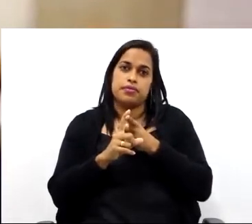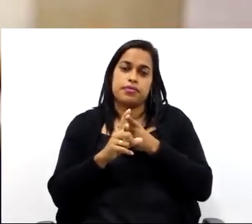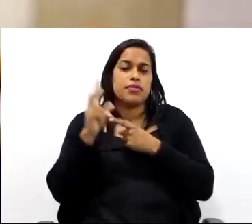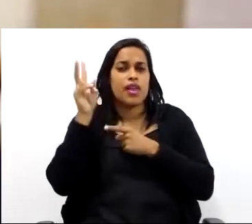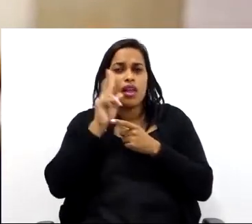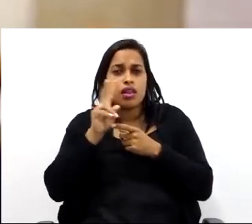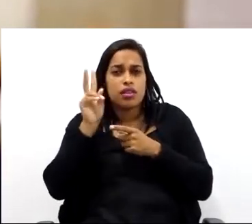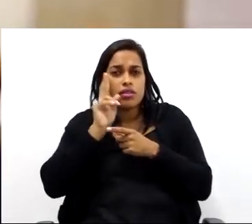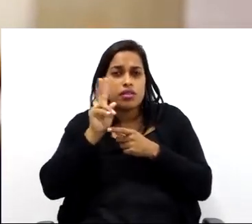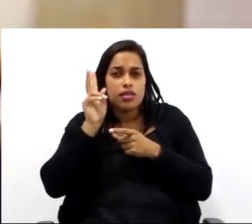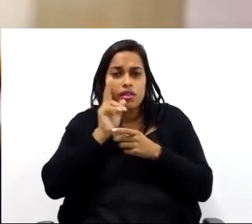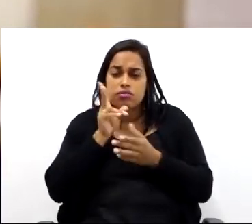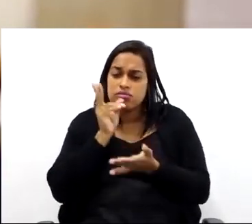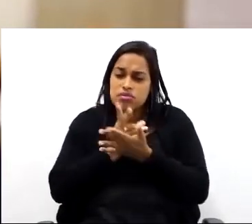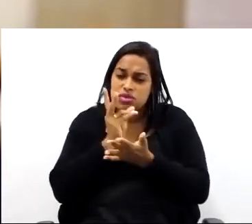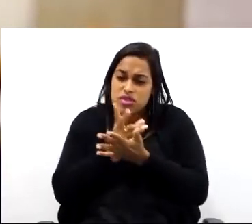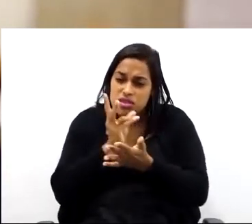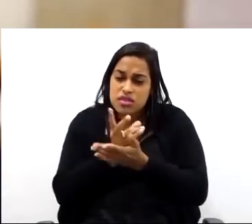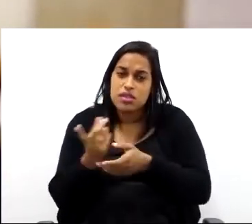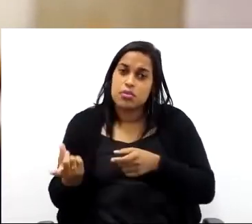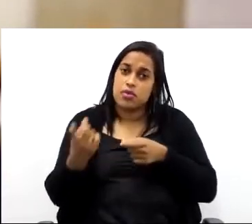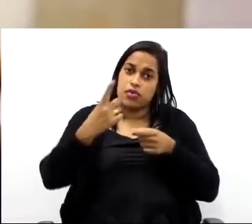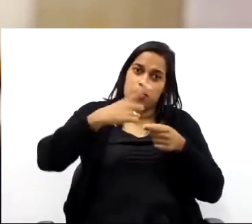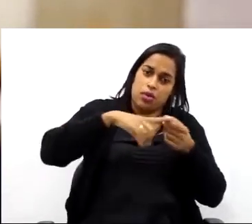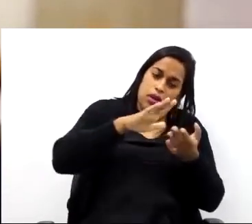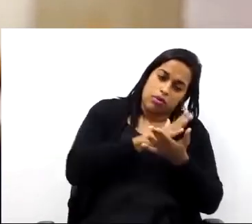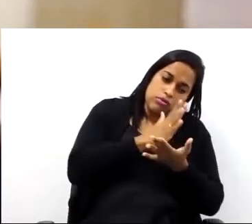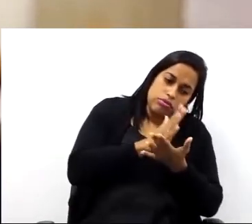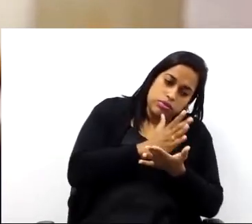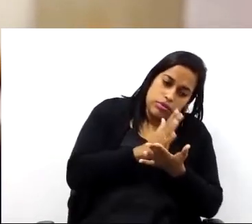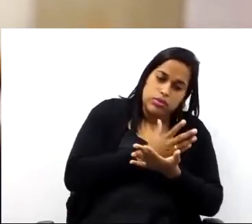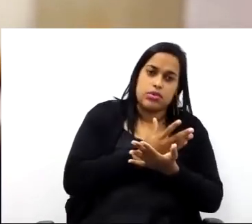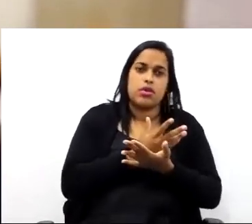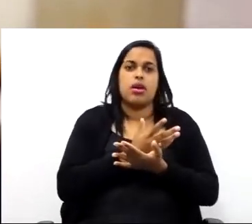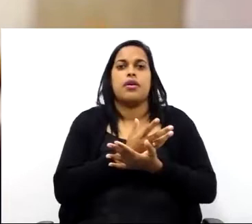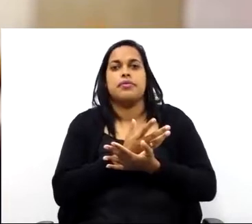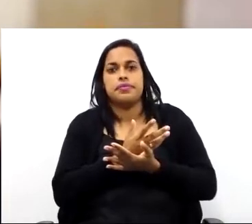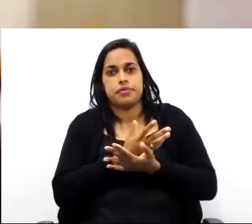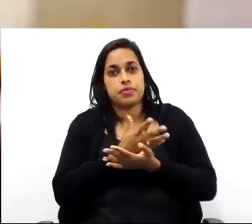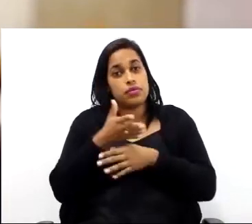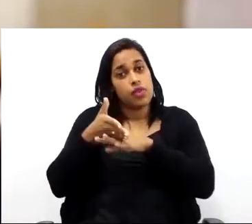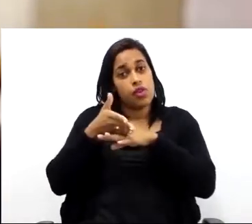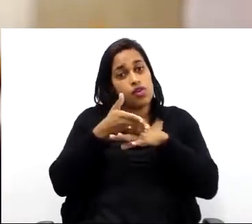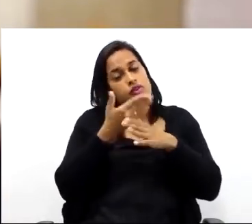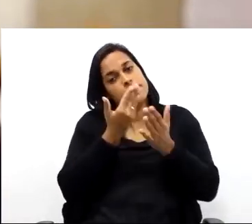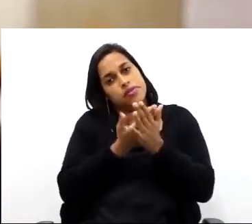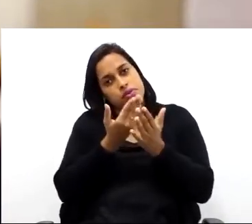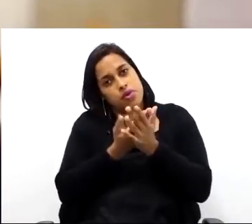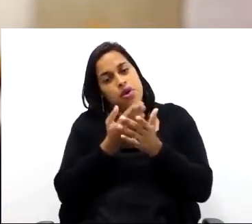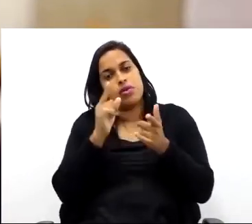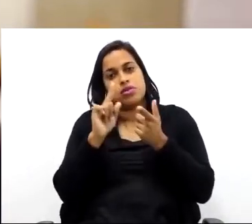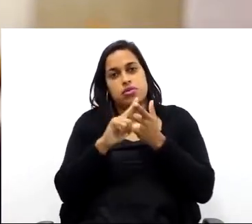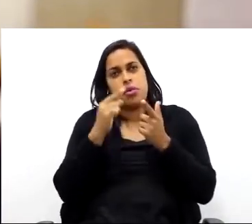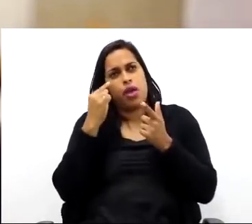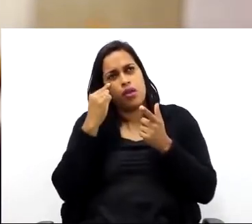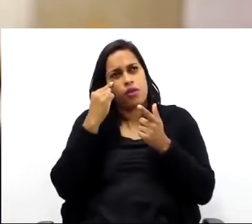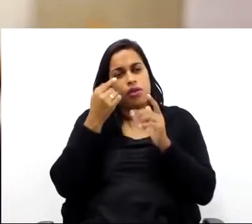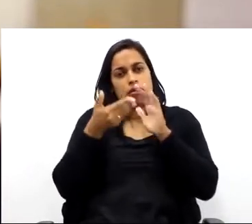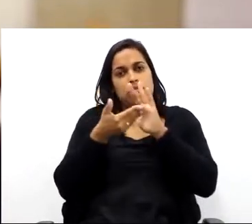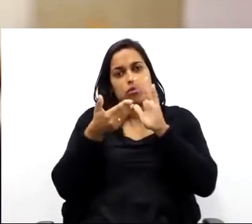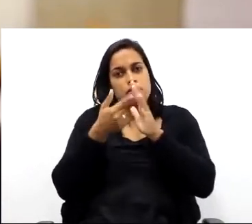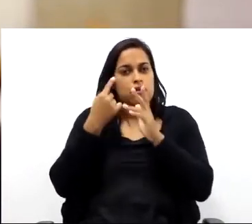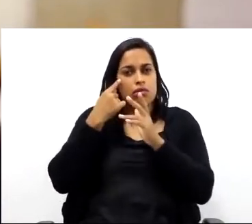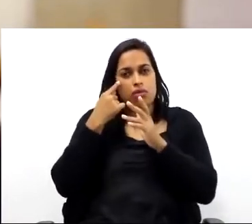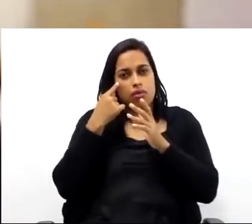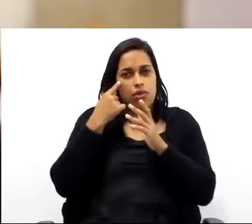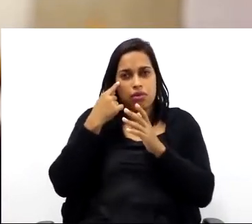Então, lembre-se que você sempre pode voltar ao caderno e voltar às videoaulas, tirar as